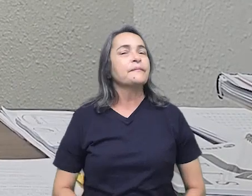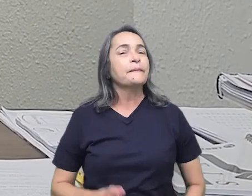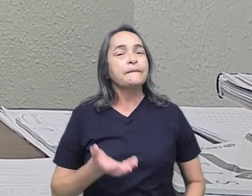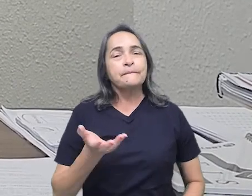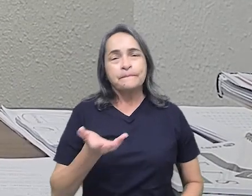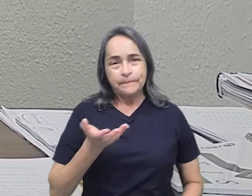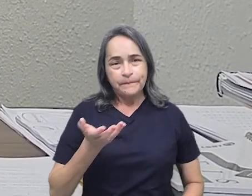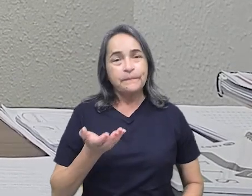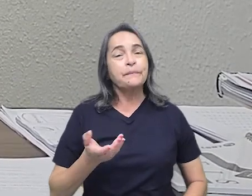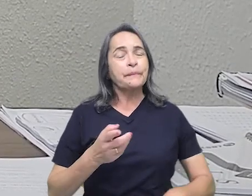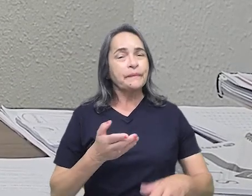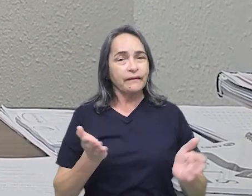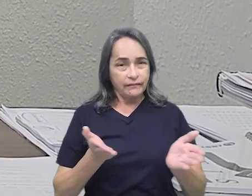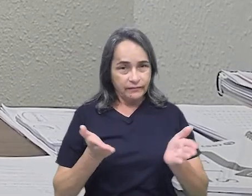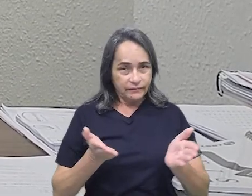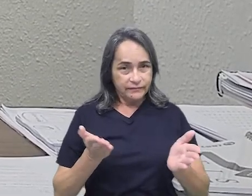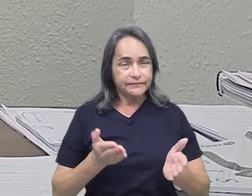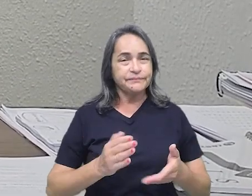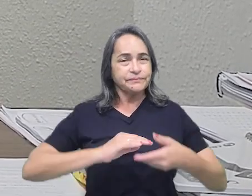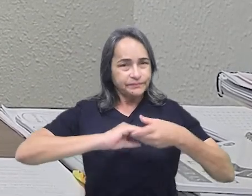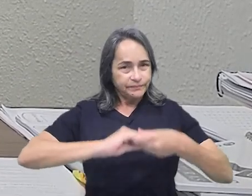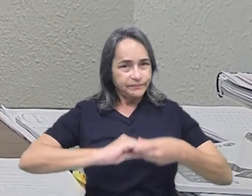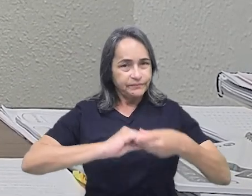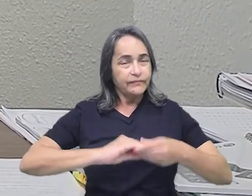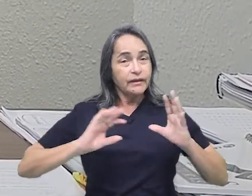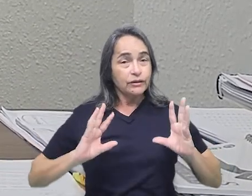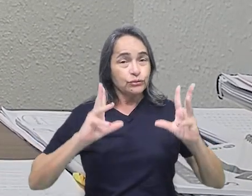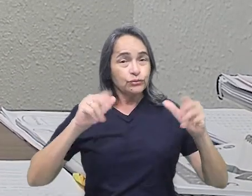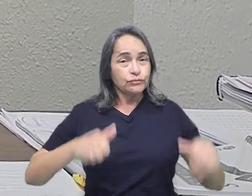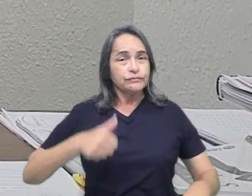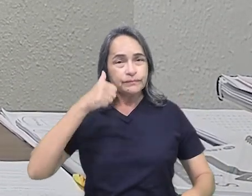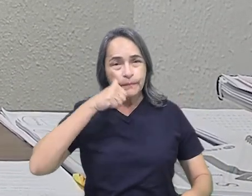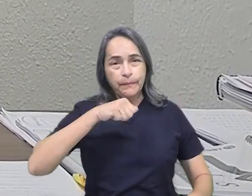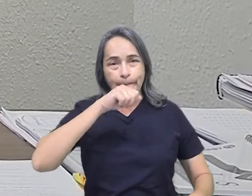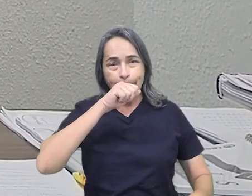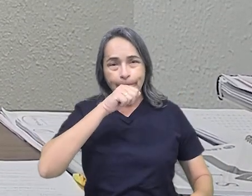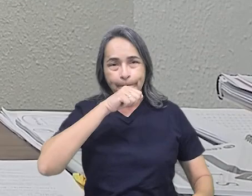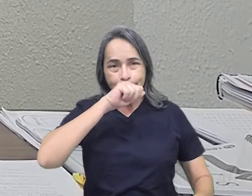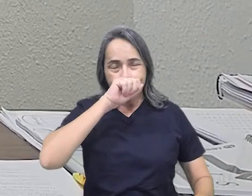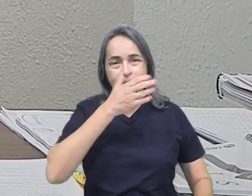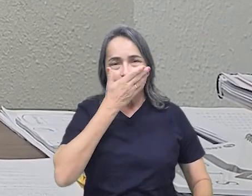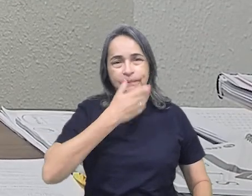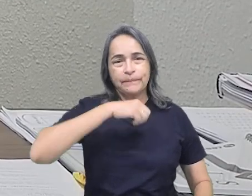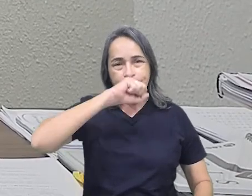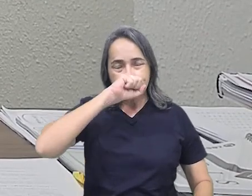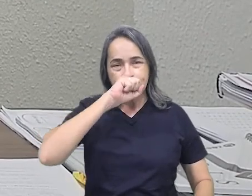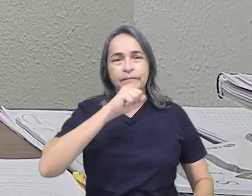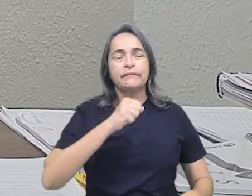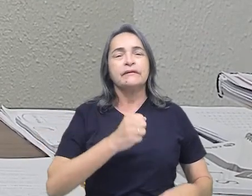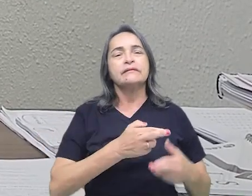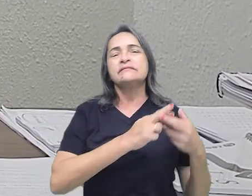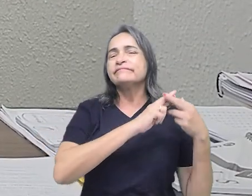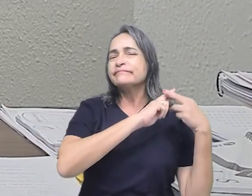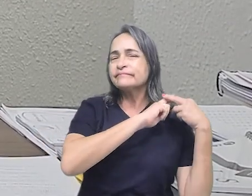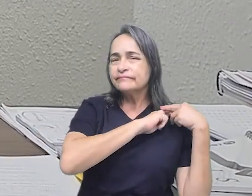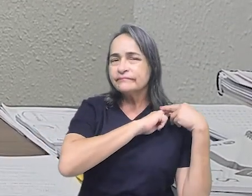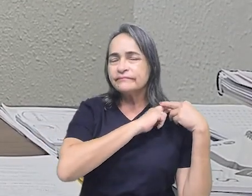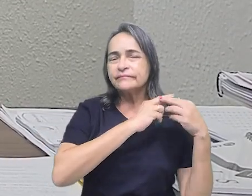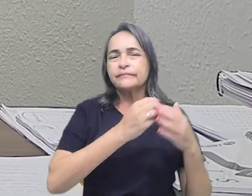Eu queria, neste momento, cumprimentar todos os pais, todas as mães, todos os responsáveis